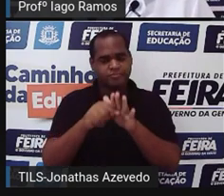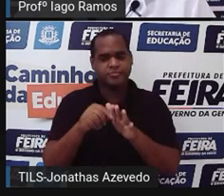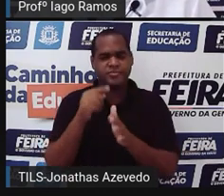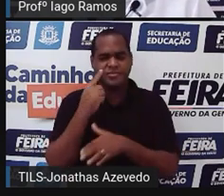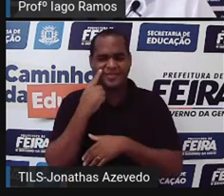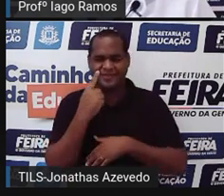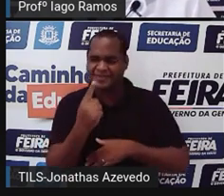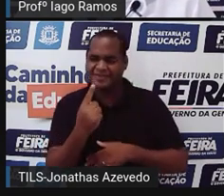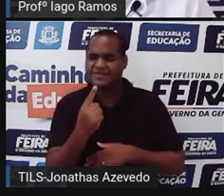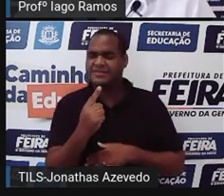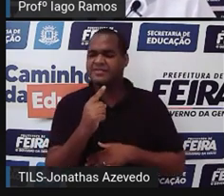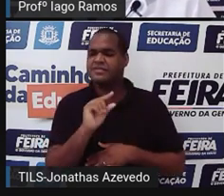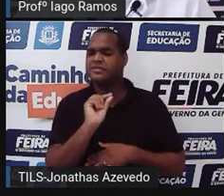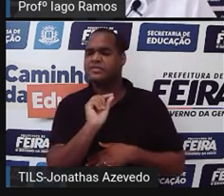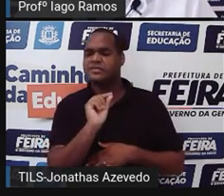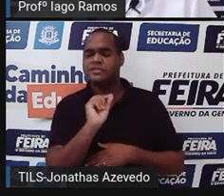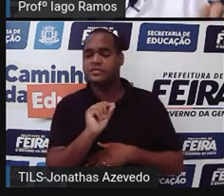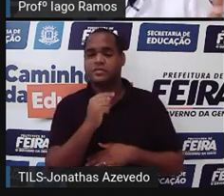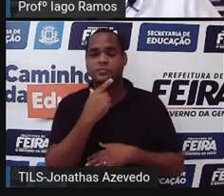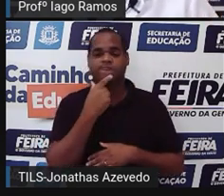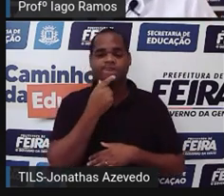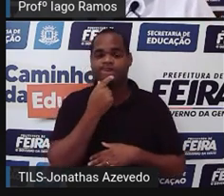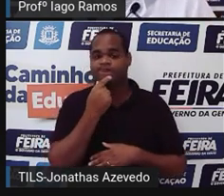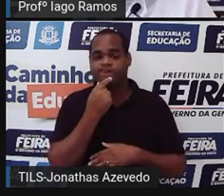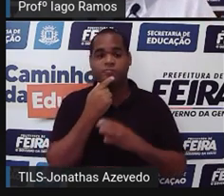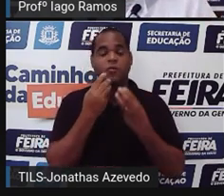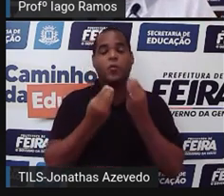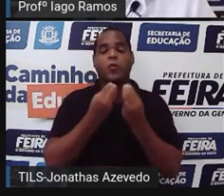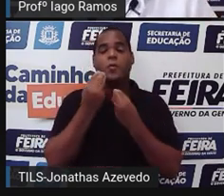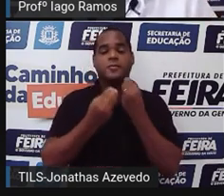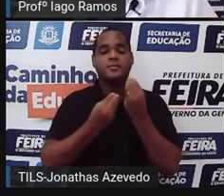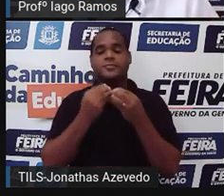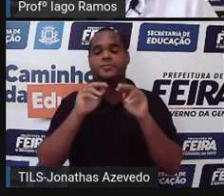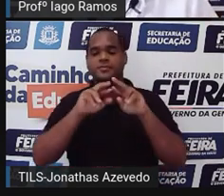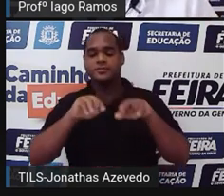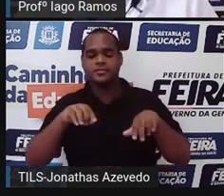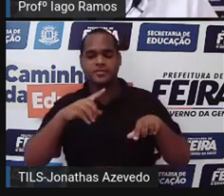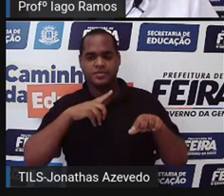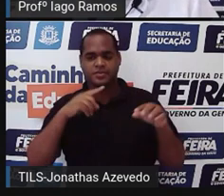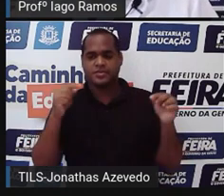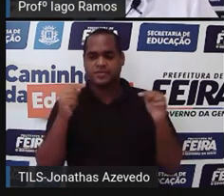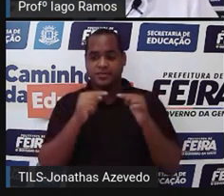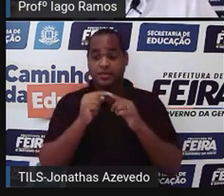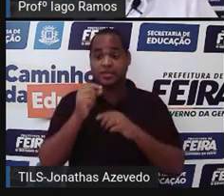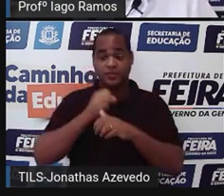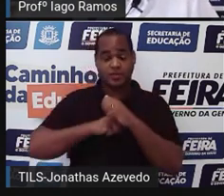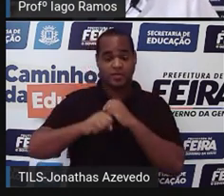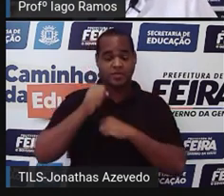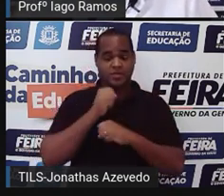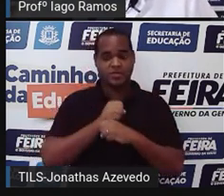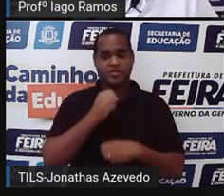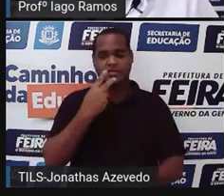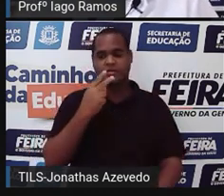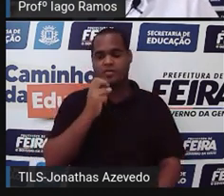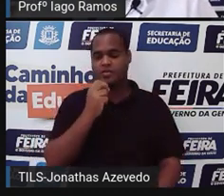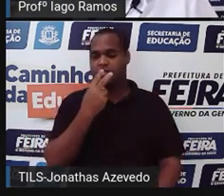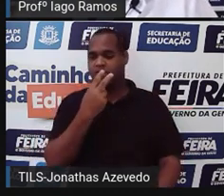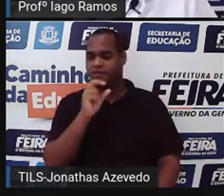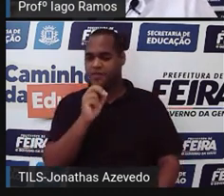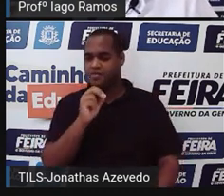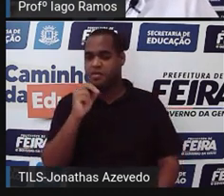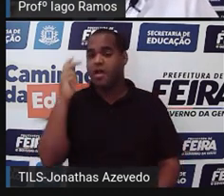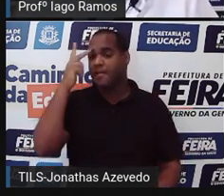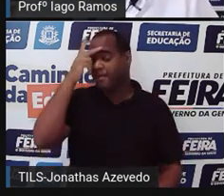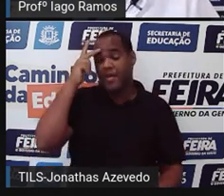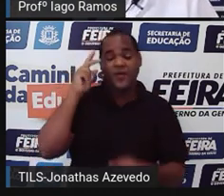qual deve ter sido o motivo de, em 2020, as pessoas começarem a